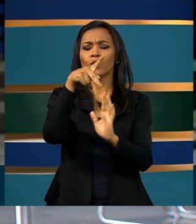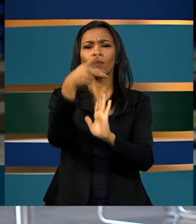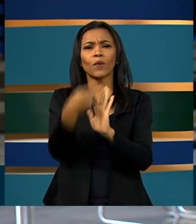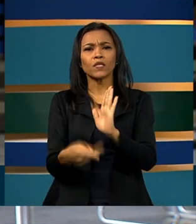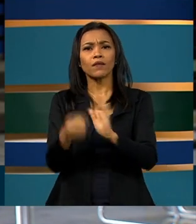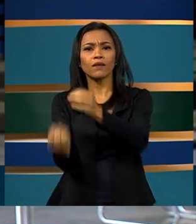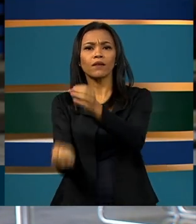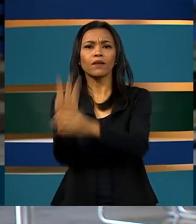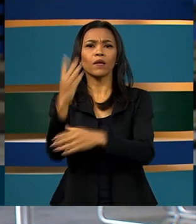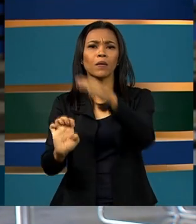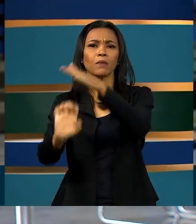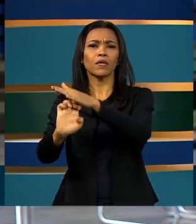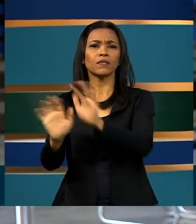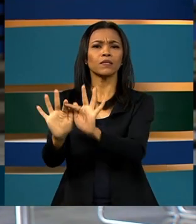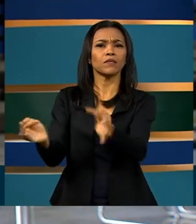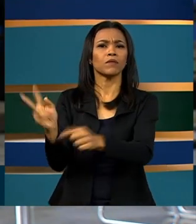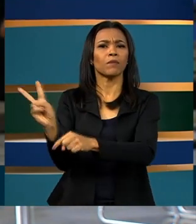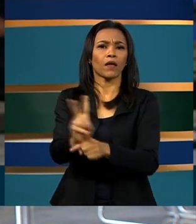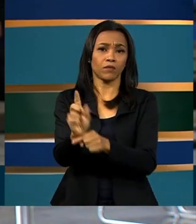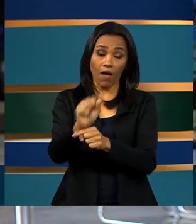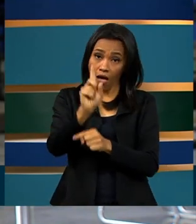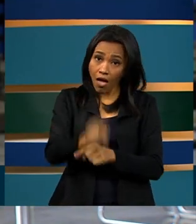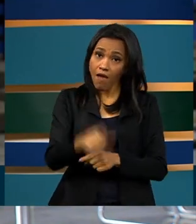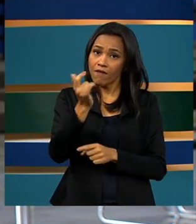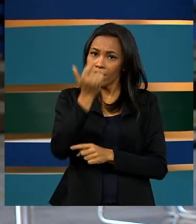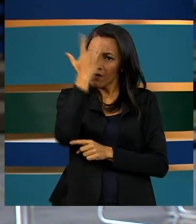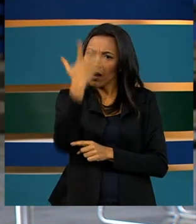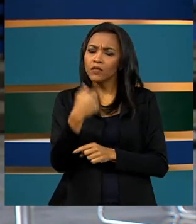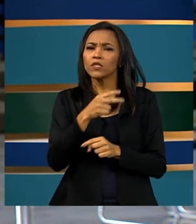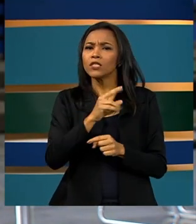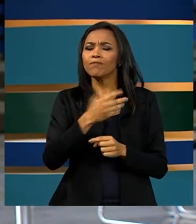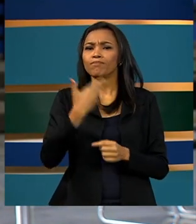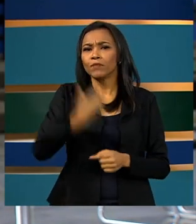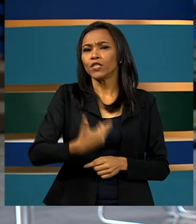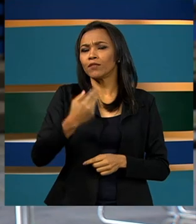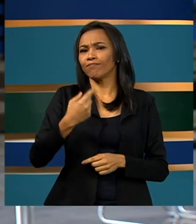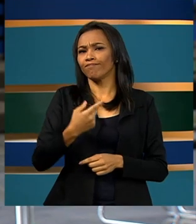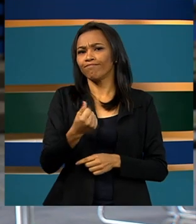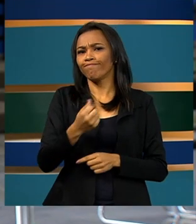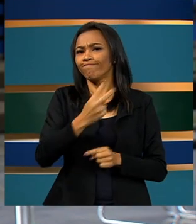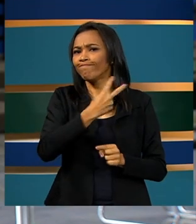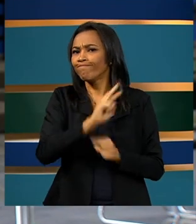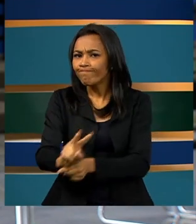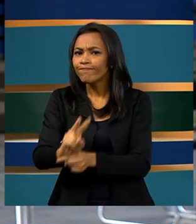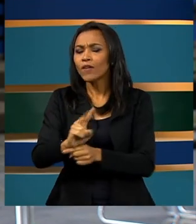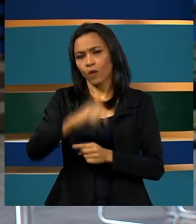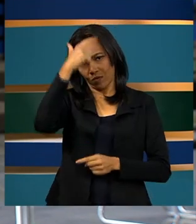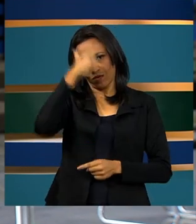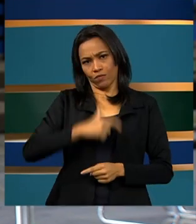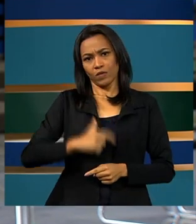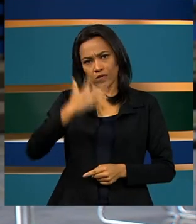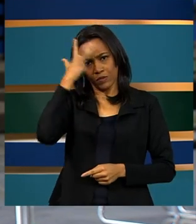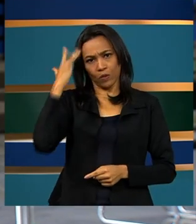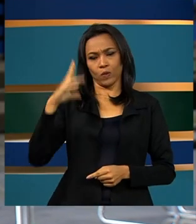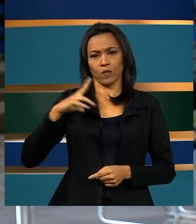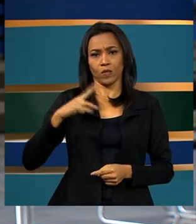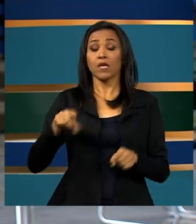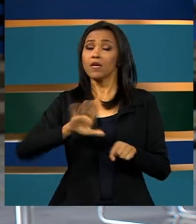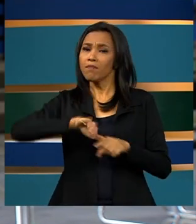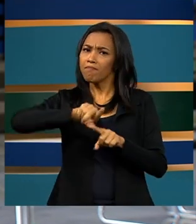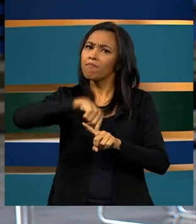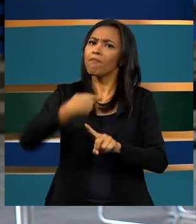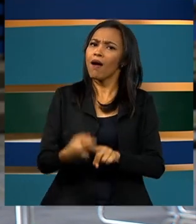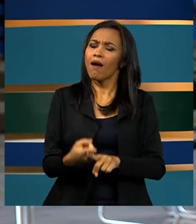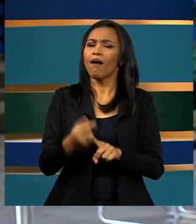cria a empresa simples de crédito é facilitar a oferta de empréstimos com recursos de pessoas físicas e oferecer mais opções de